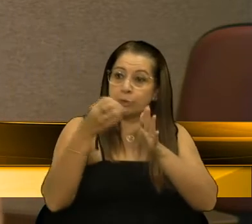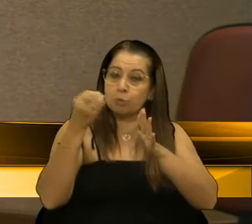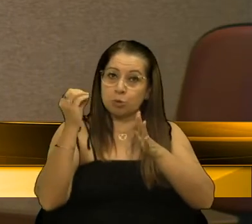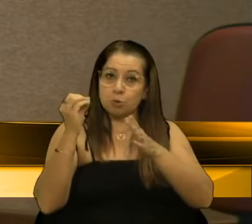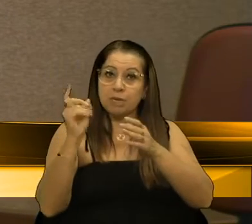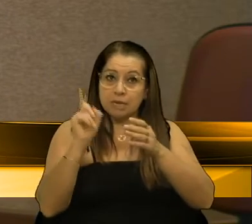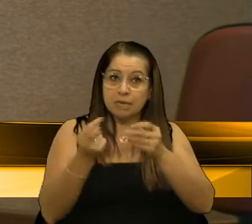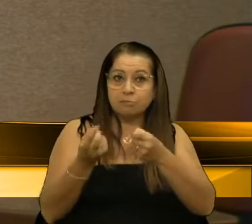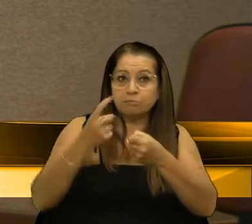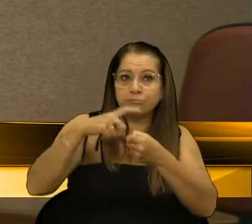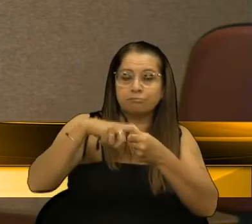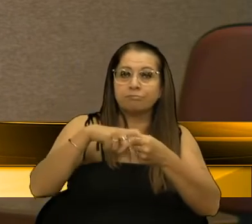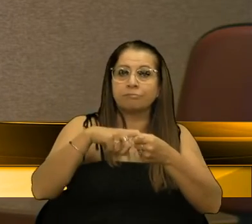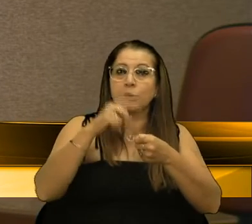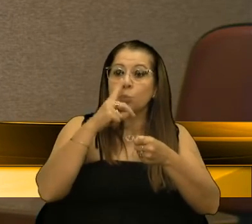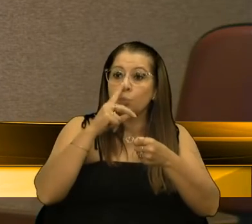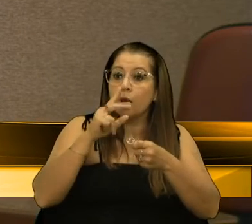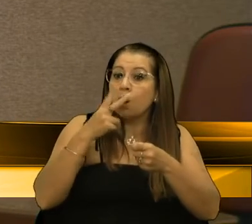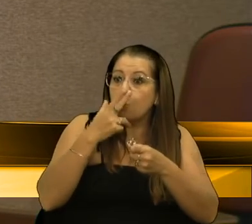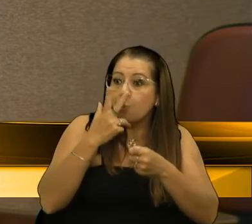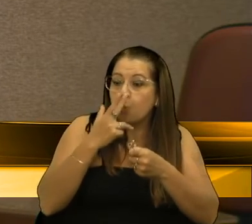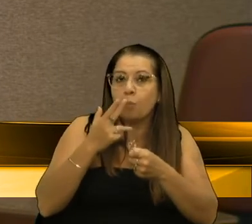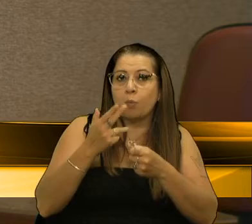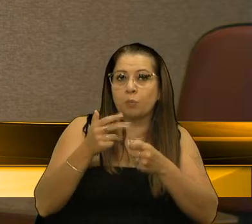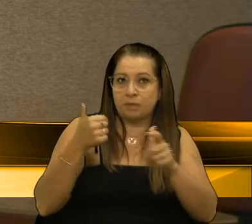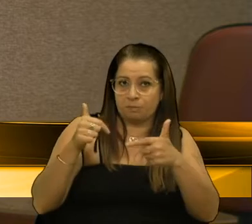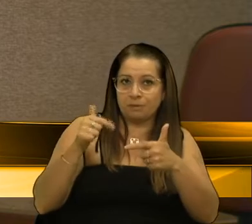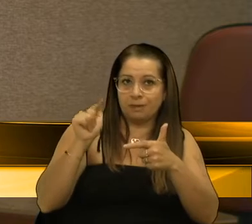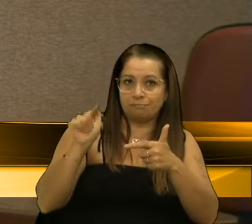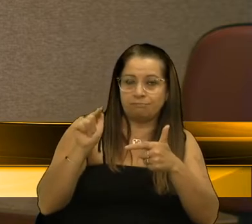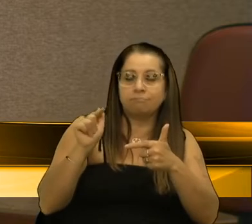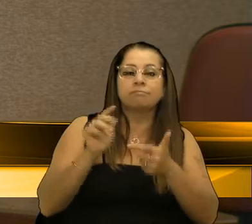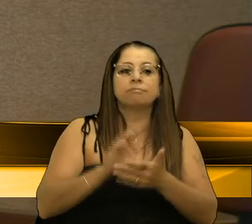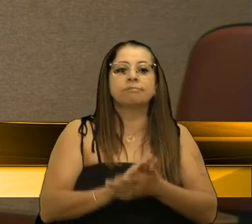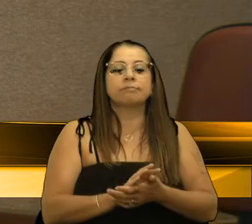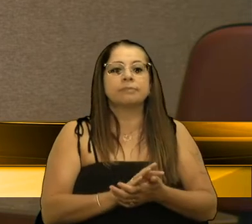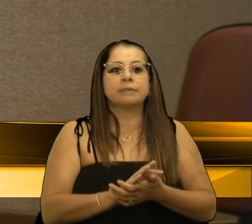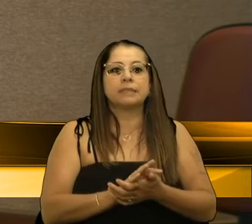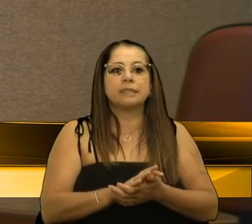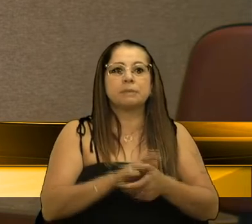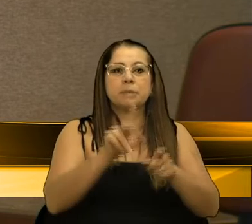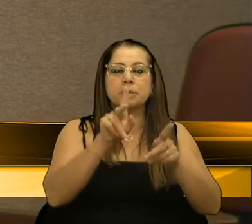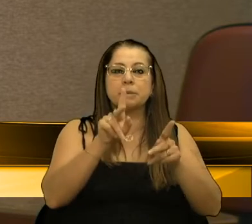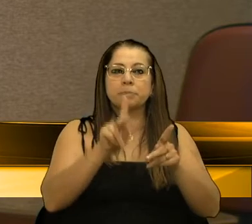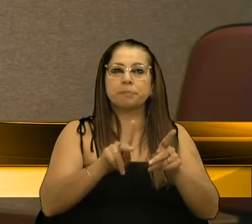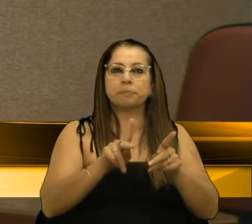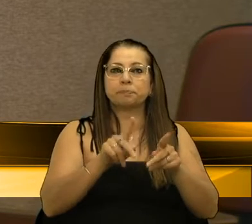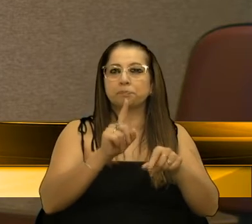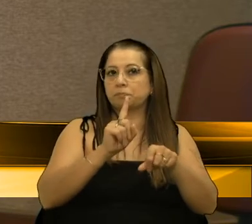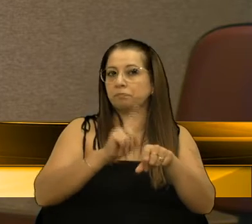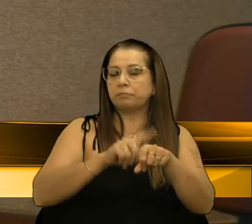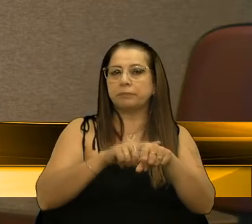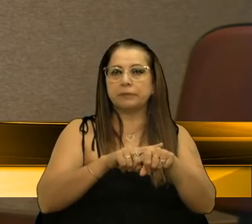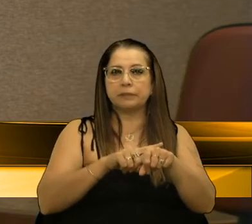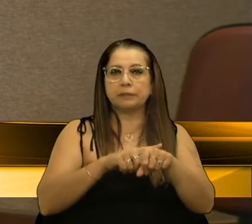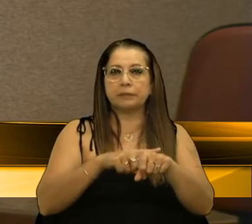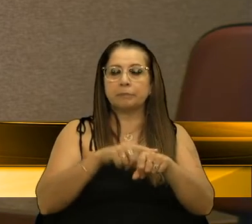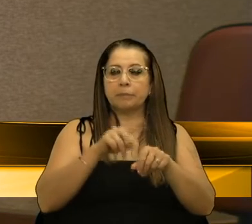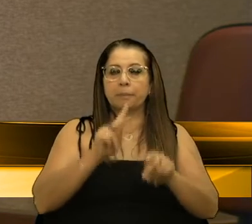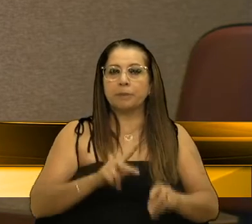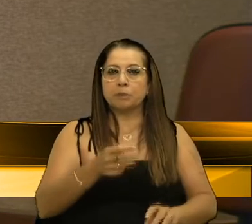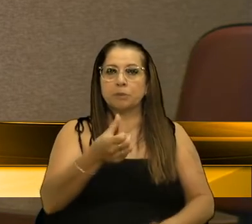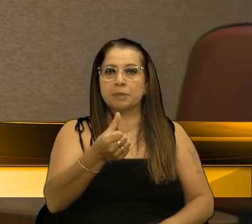capital, o mesmo serviço, o mesmo serviço, senhores vereadores, para o enterro de uma pessoa com 60 quilos,